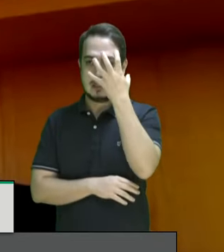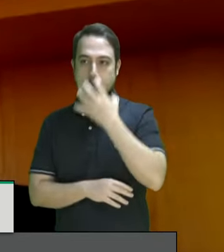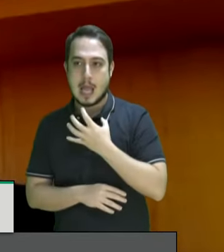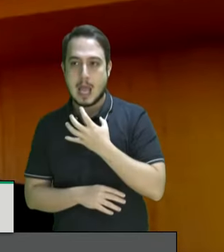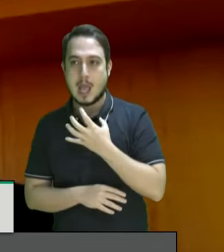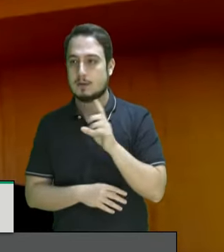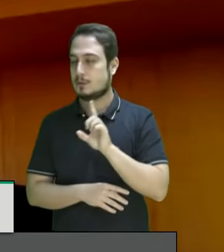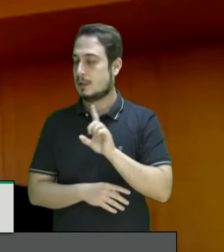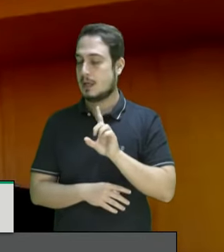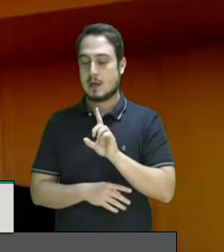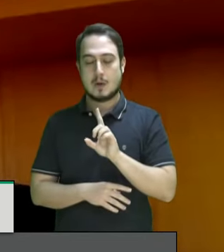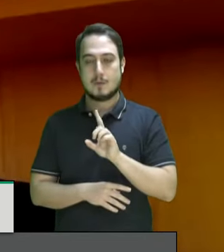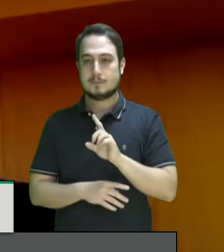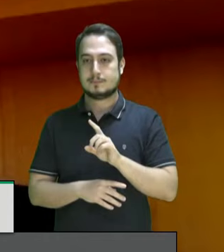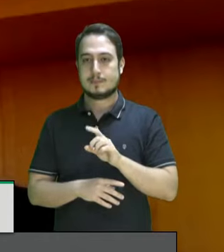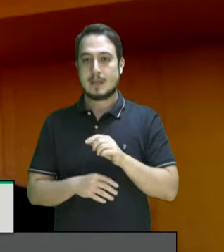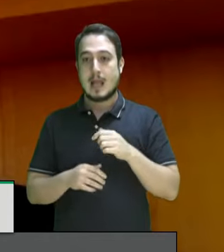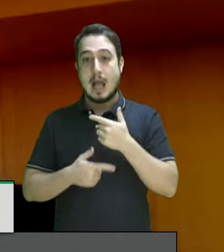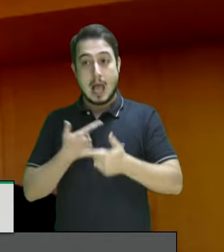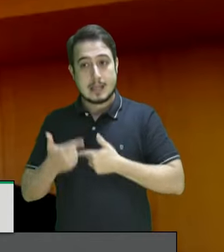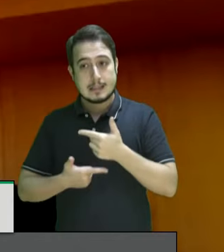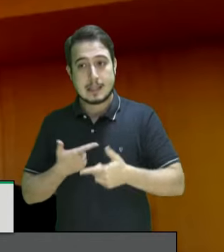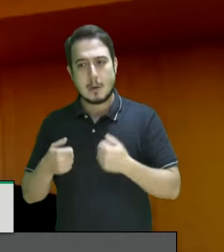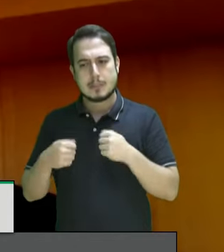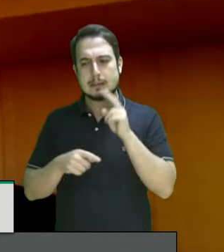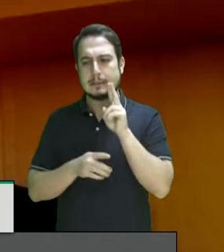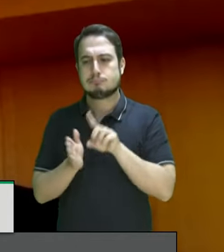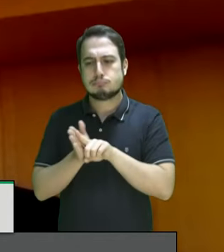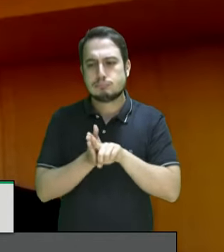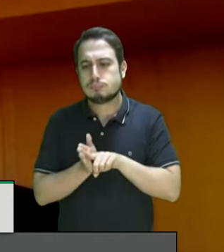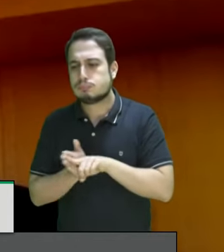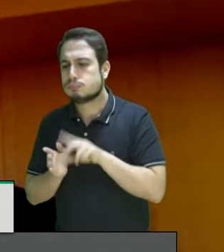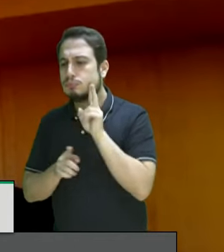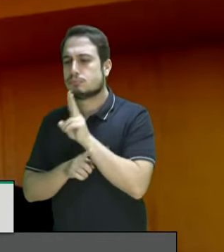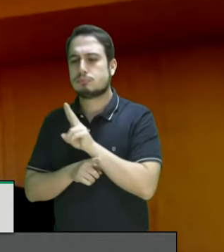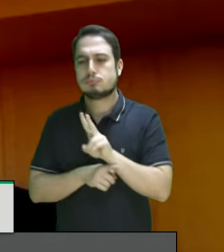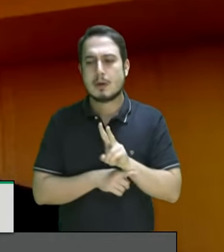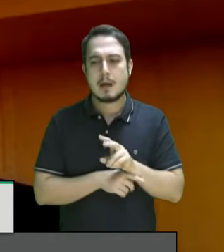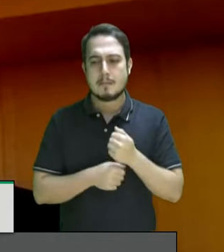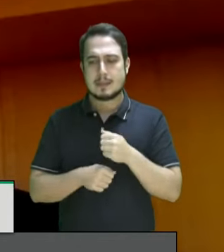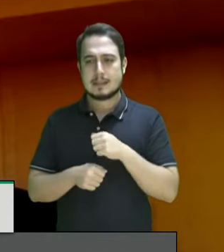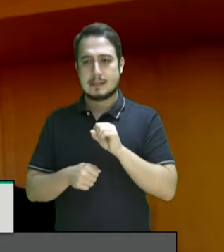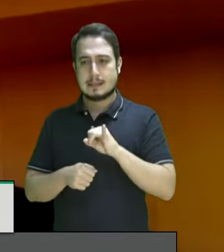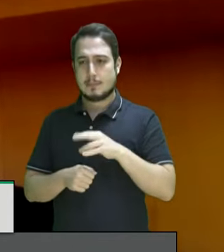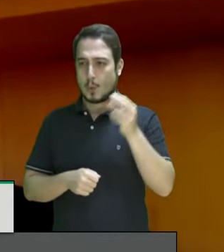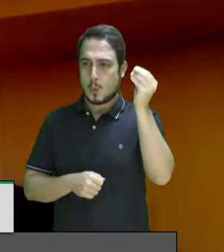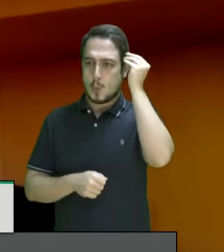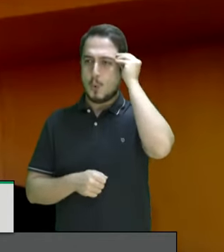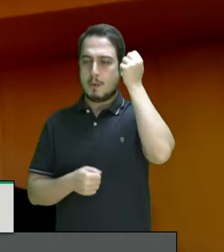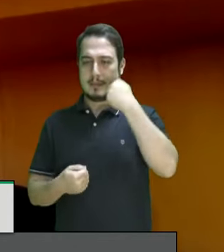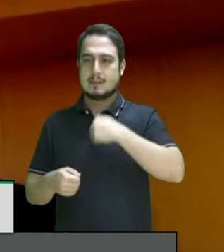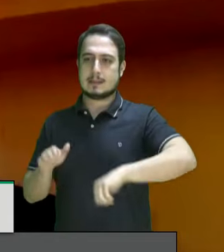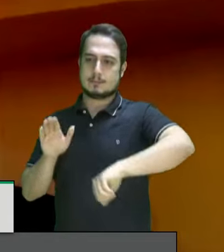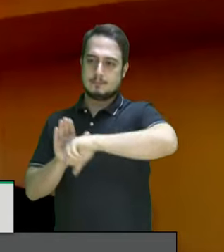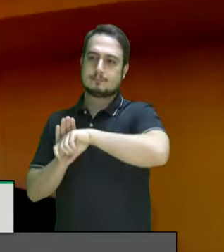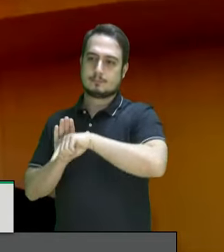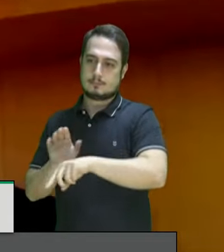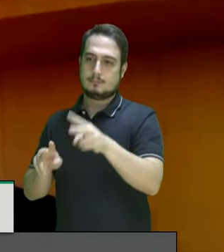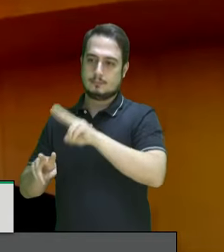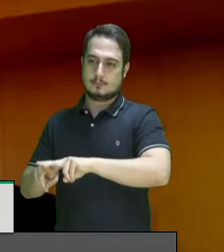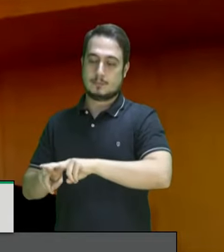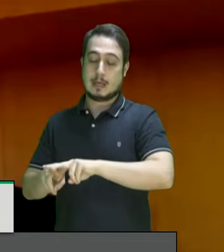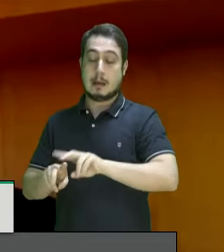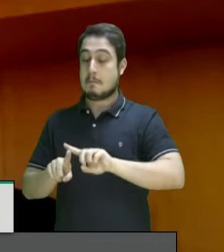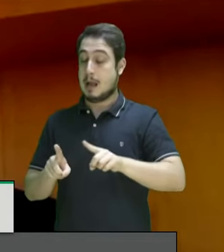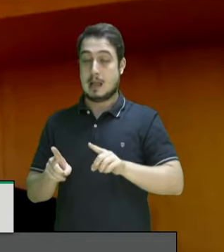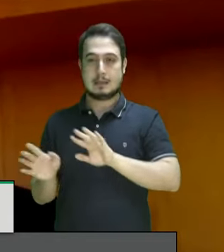é uma ação precisa ser muito investigada e os culpados tem que ser punidos por isso eles se apressam em dizer